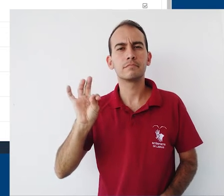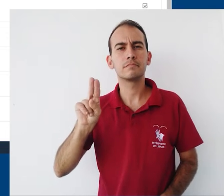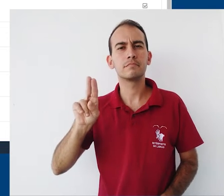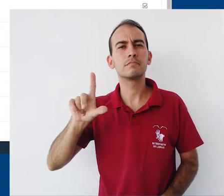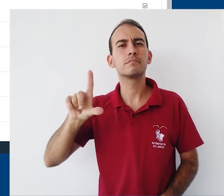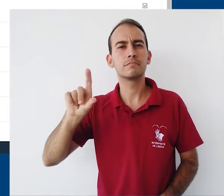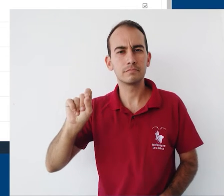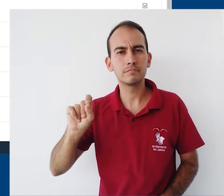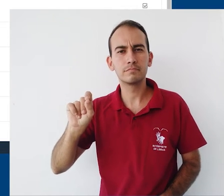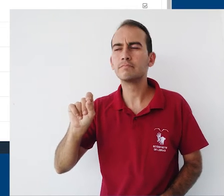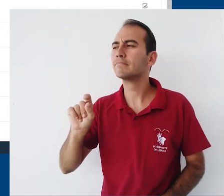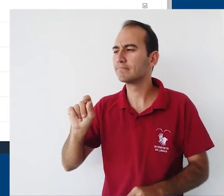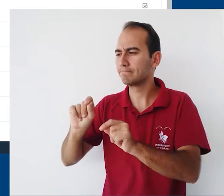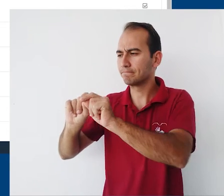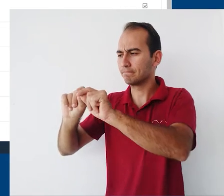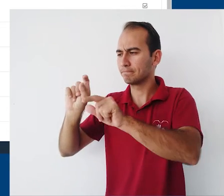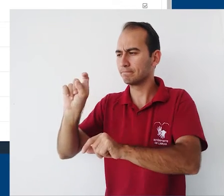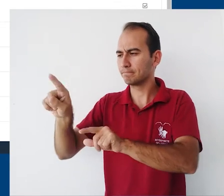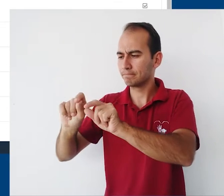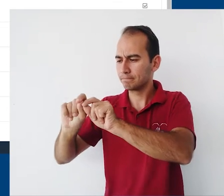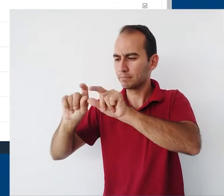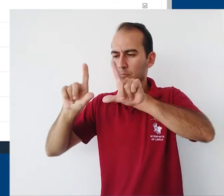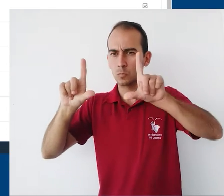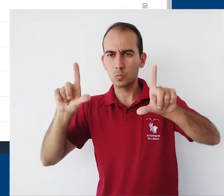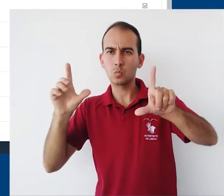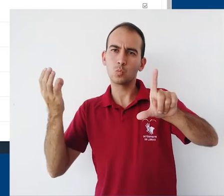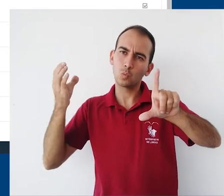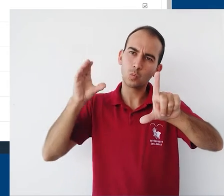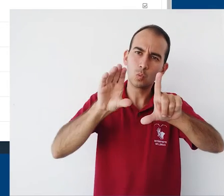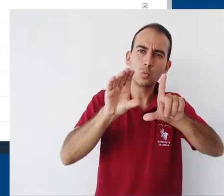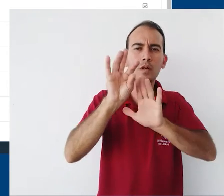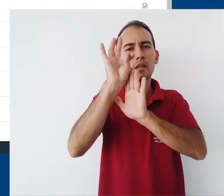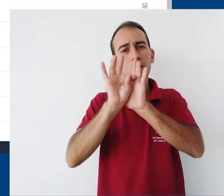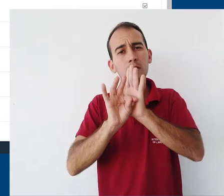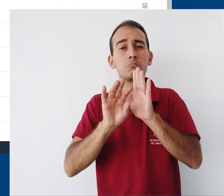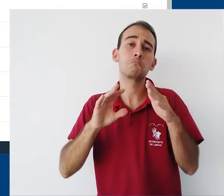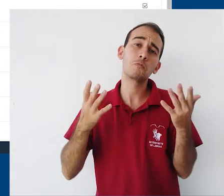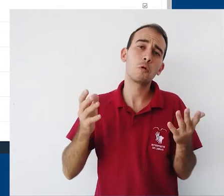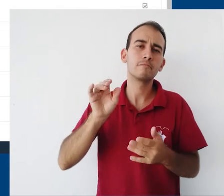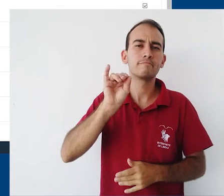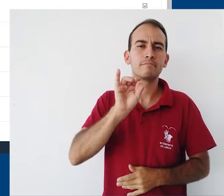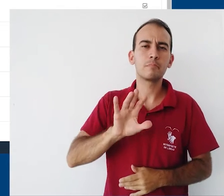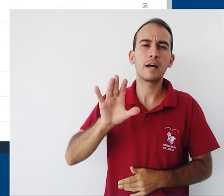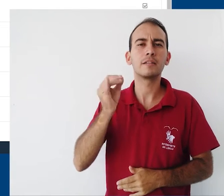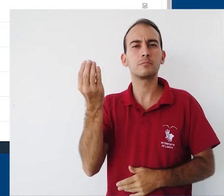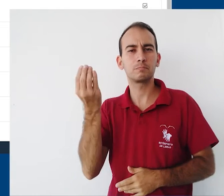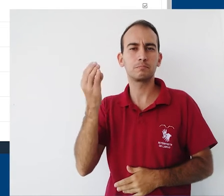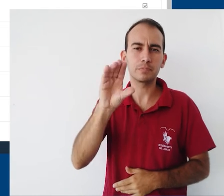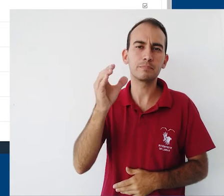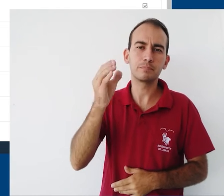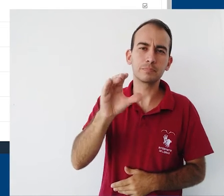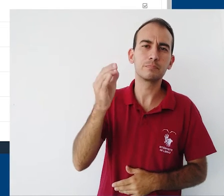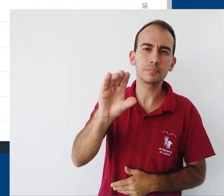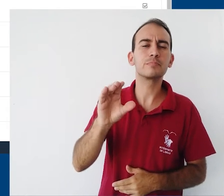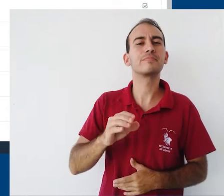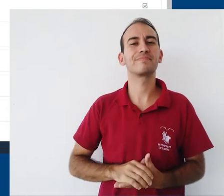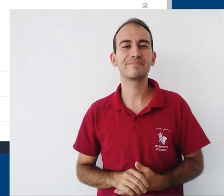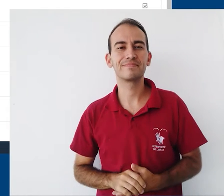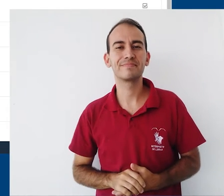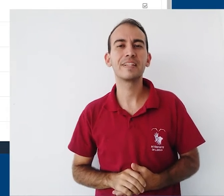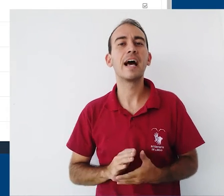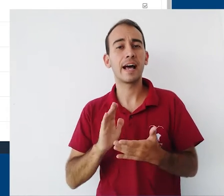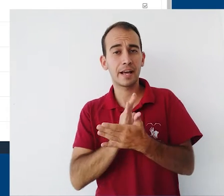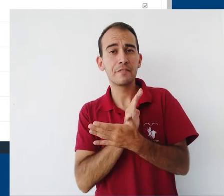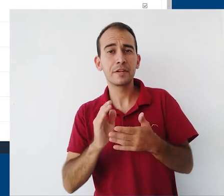recomendado é o recurso rótulo que permite a inserção de textos e imagens direto no corpo da página do curso. Se a